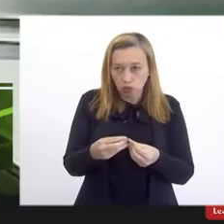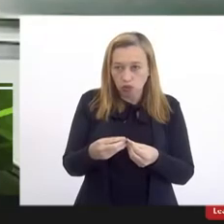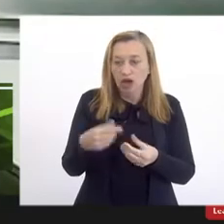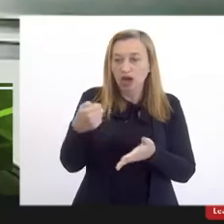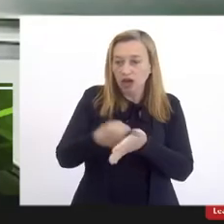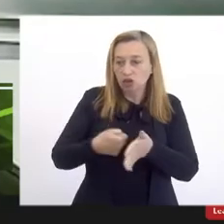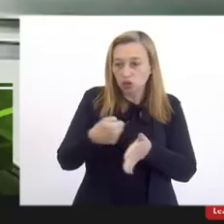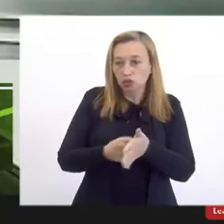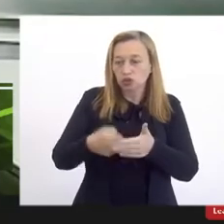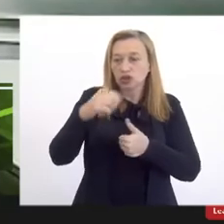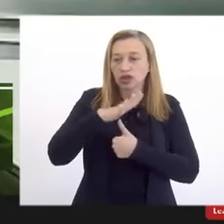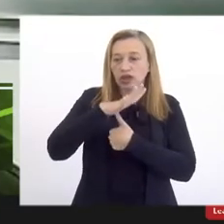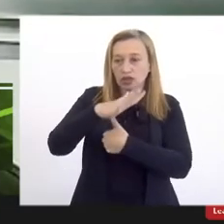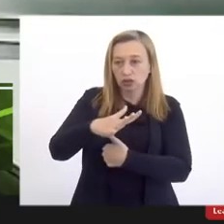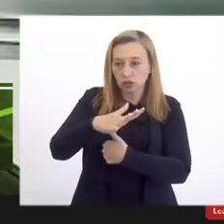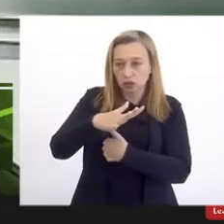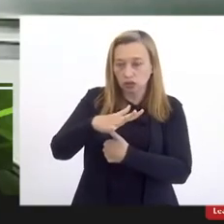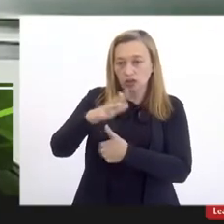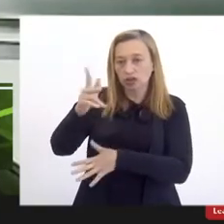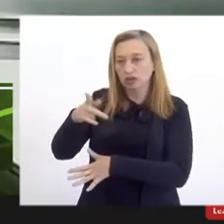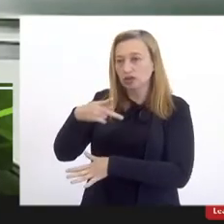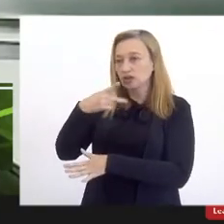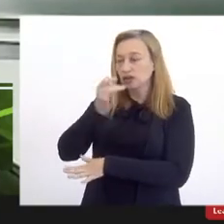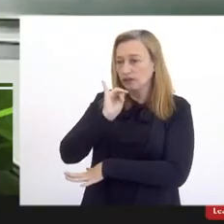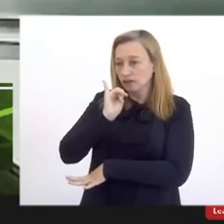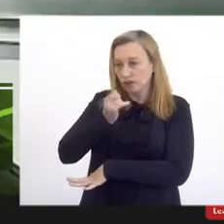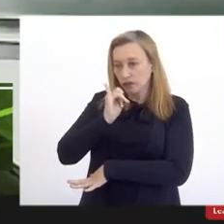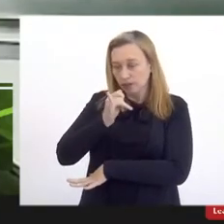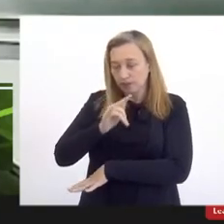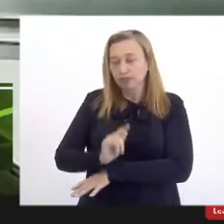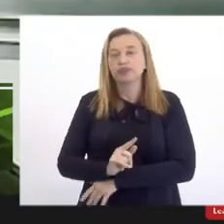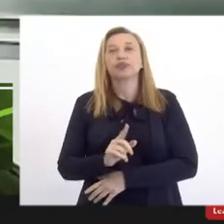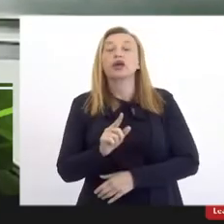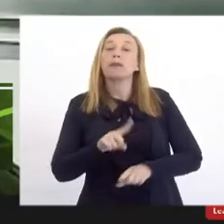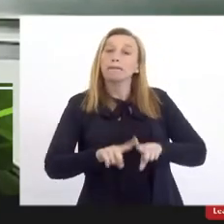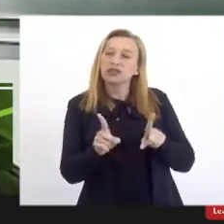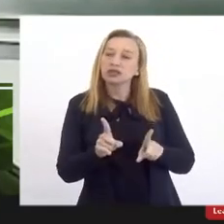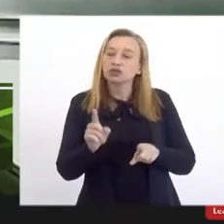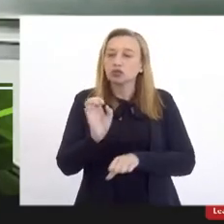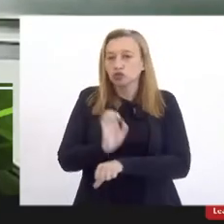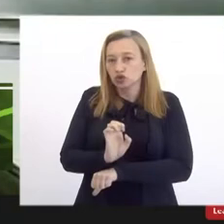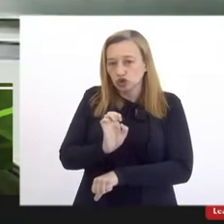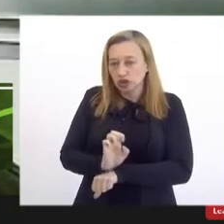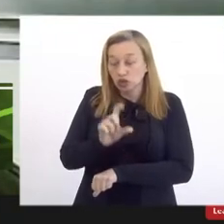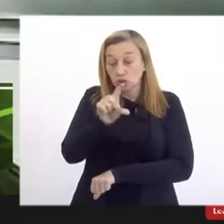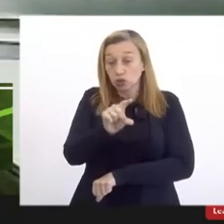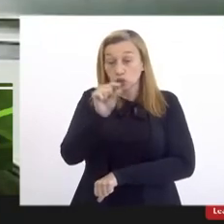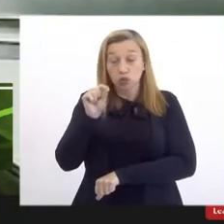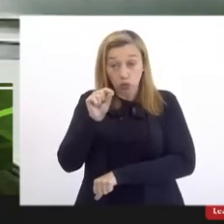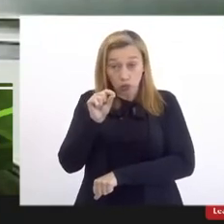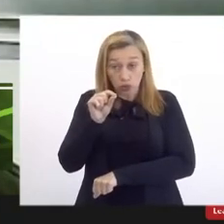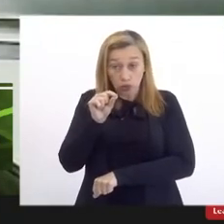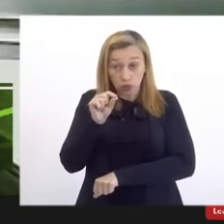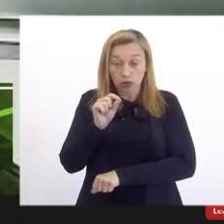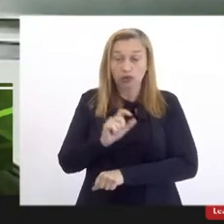reitora aqui colocou. Mas o Estado opta por acabar com a